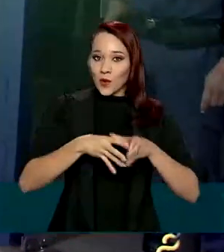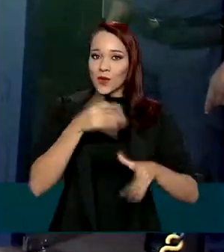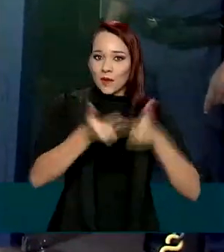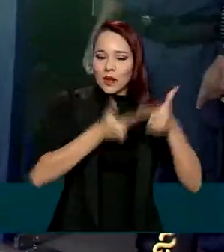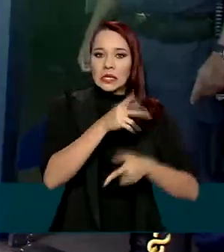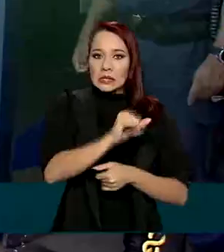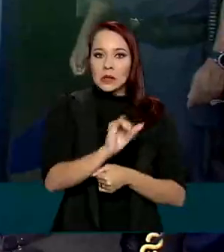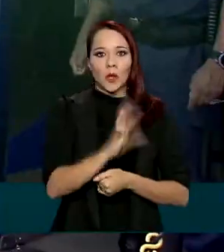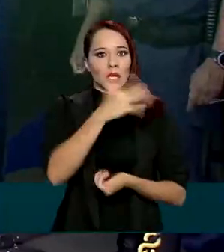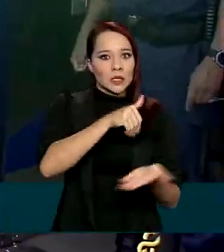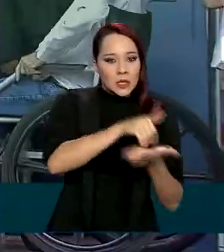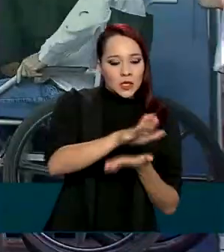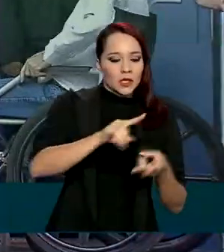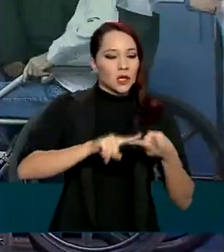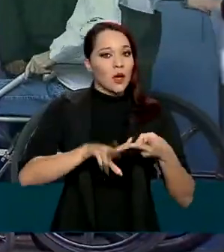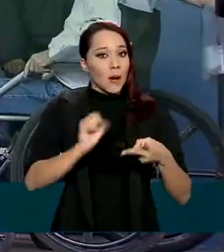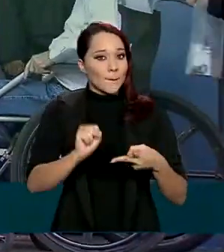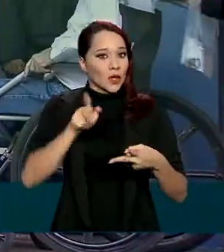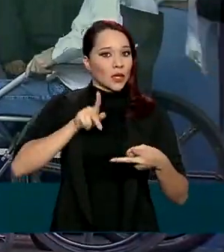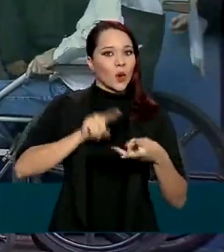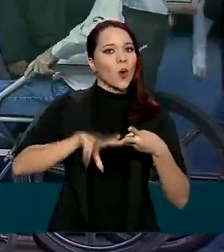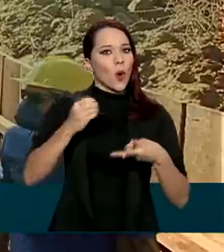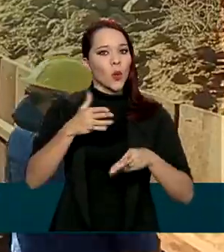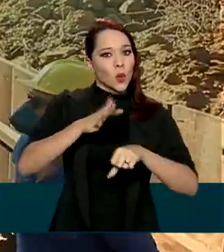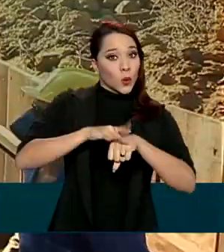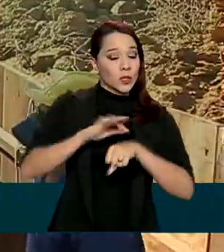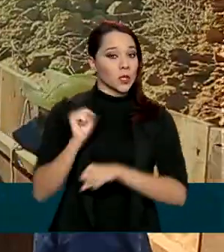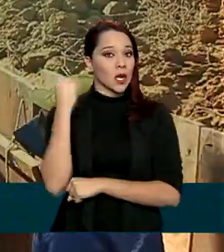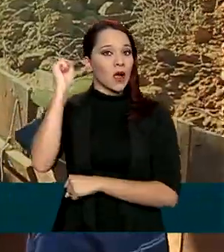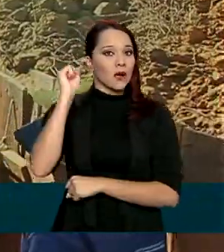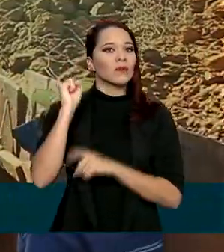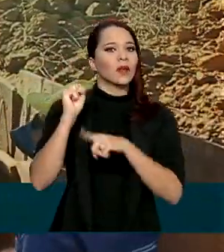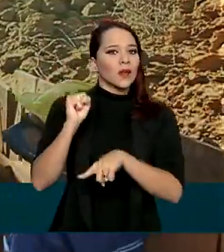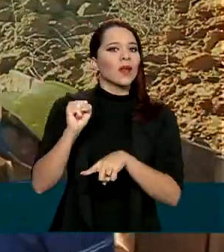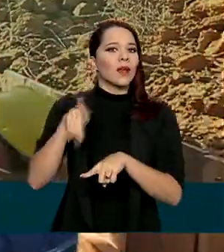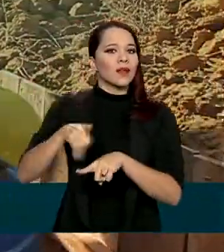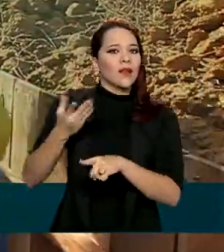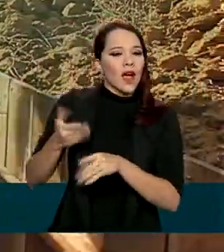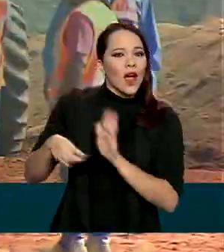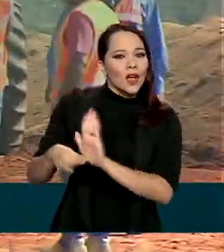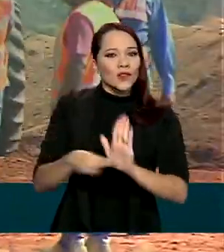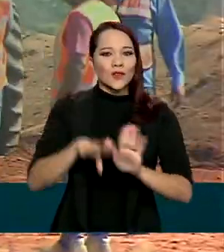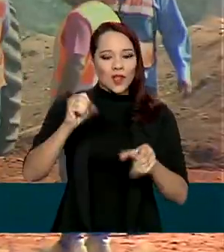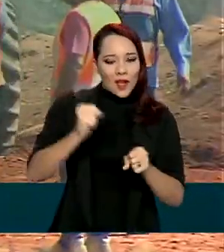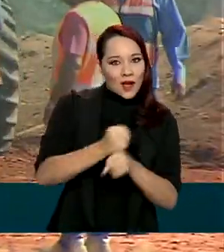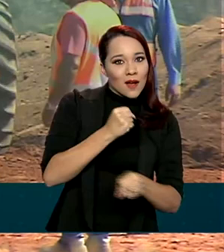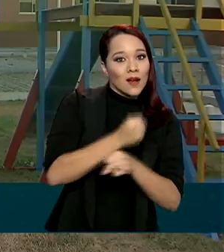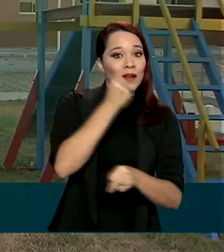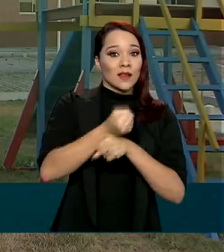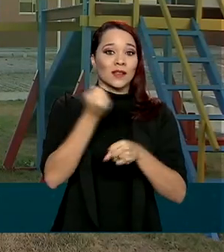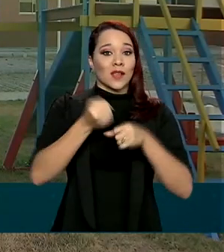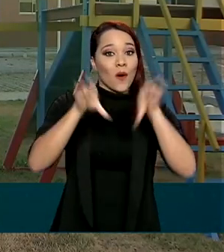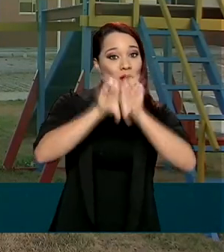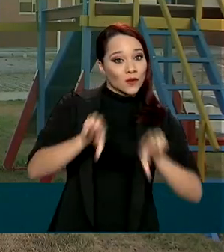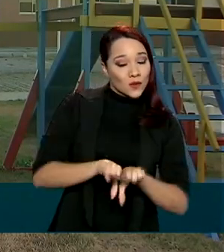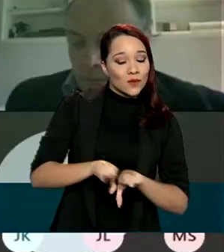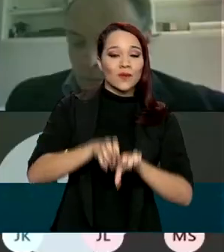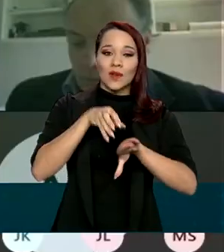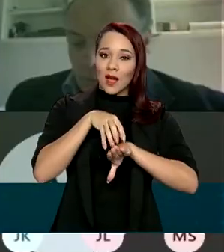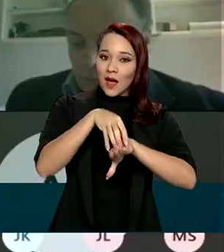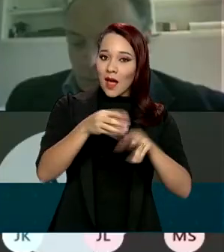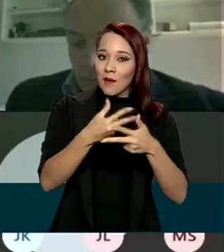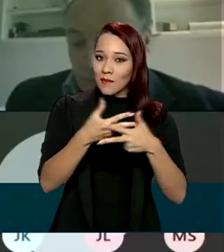em casos de demissão, aposentadoria e doenças graves, o fundo financia obras de saneamento, infraestrutura e habitação.